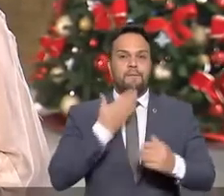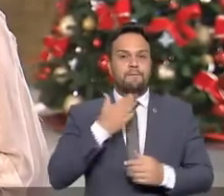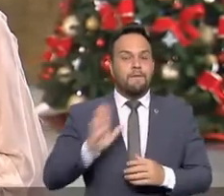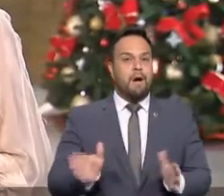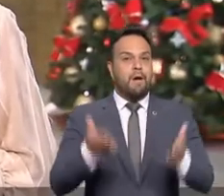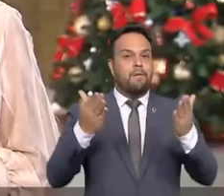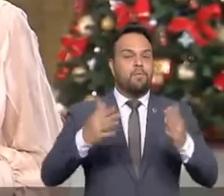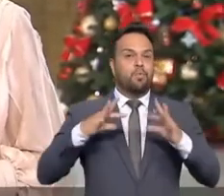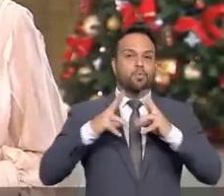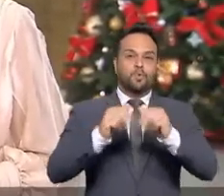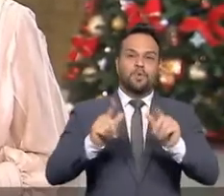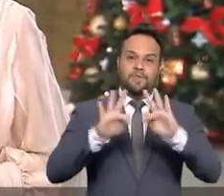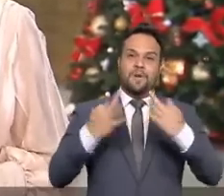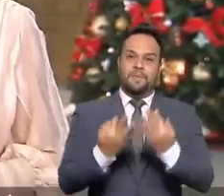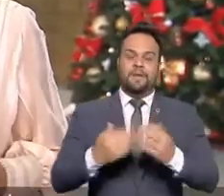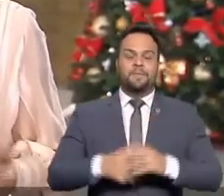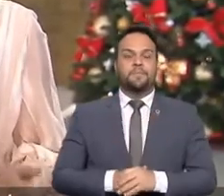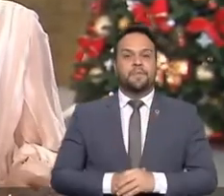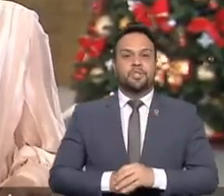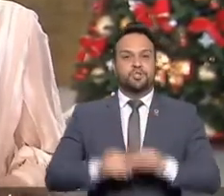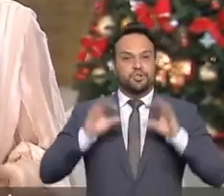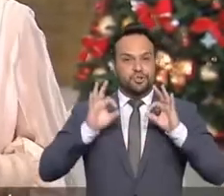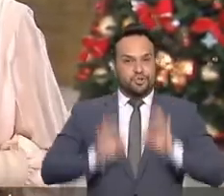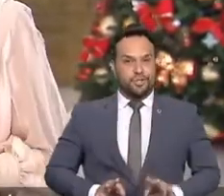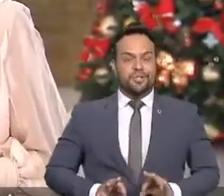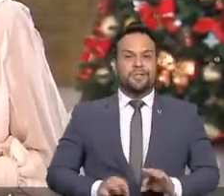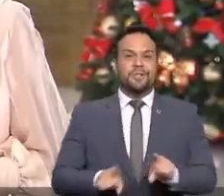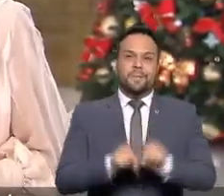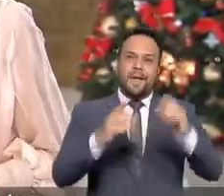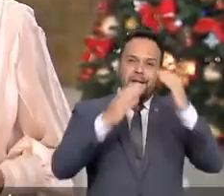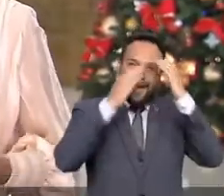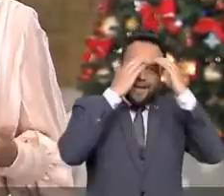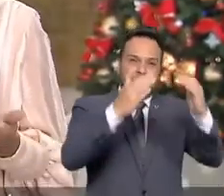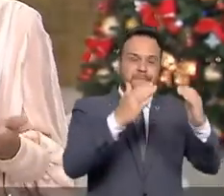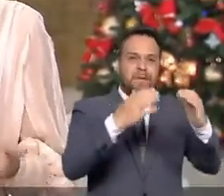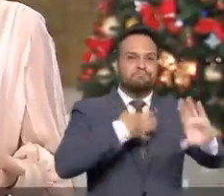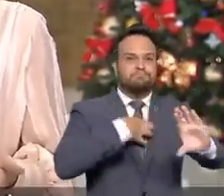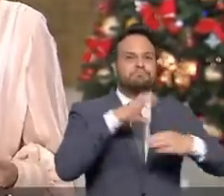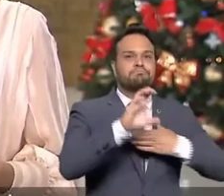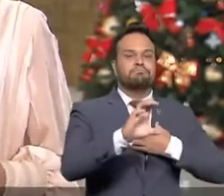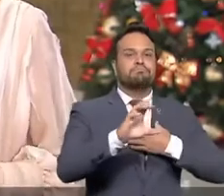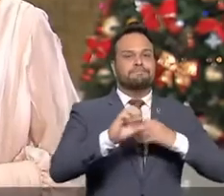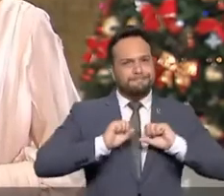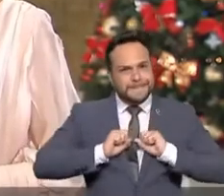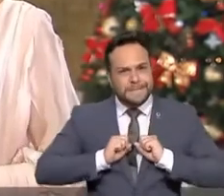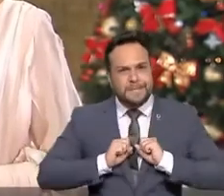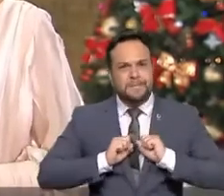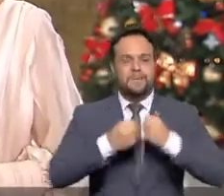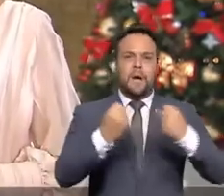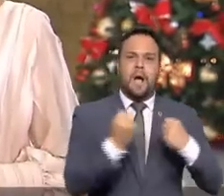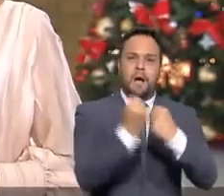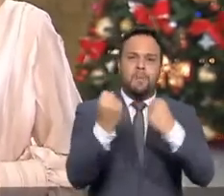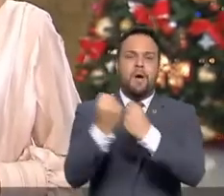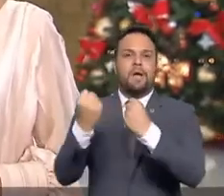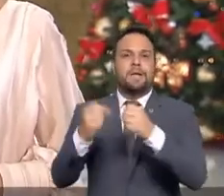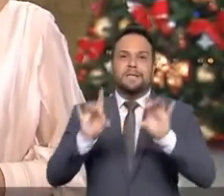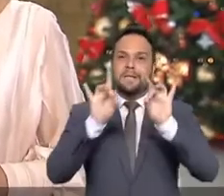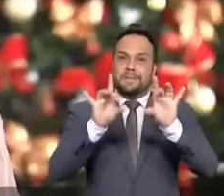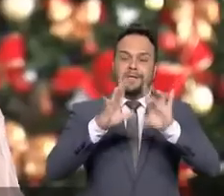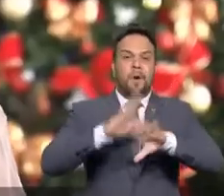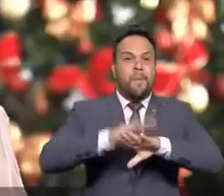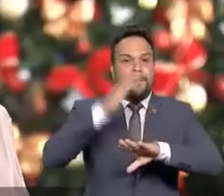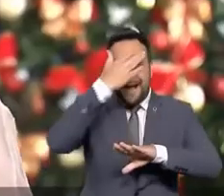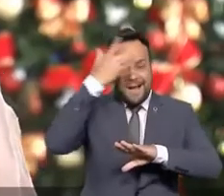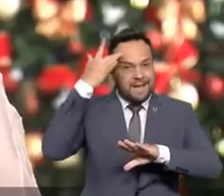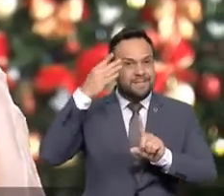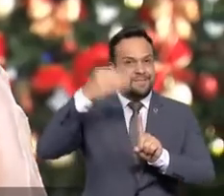Com dignidade e respeito ao próximo, não economizamos esforços para apoiar a todos, em especial os mais vulneráveis.